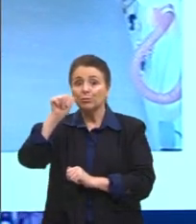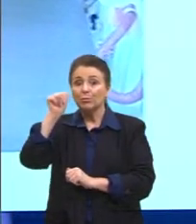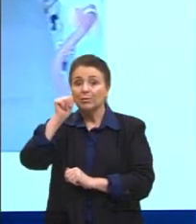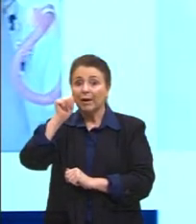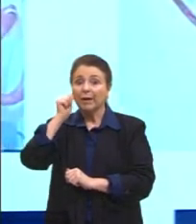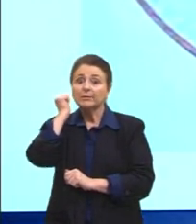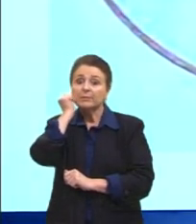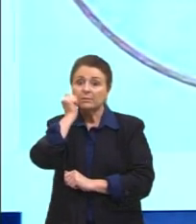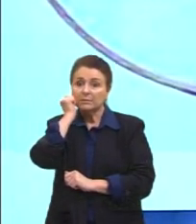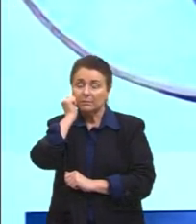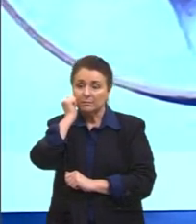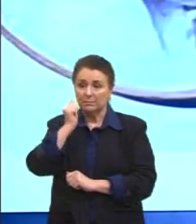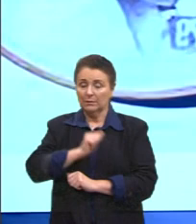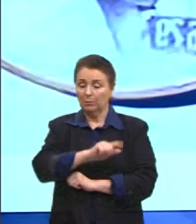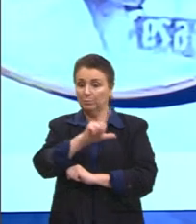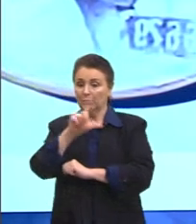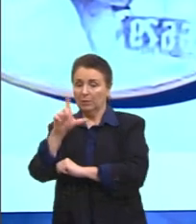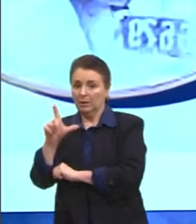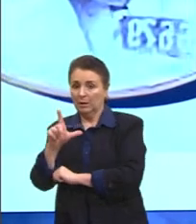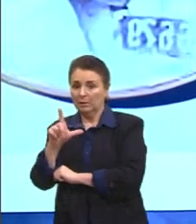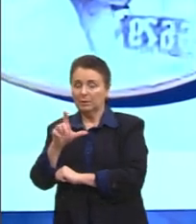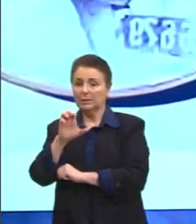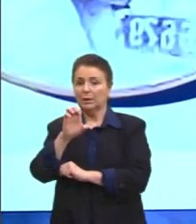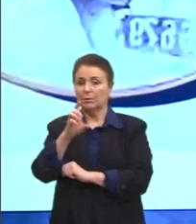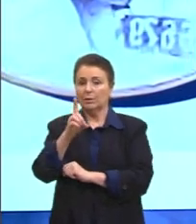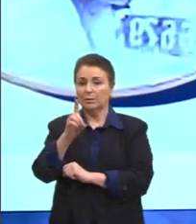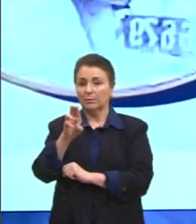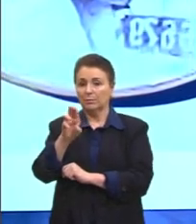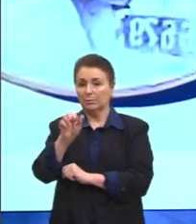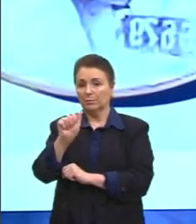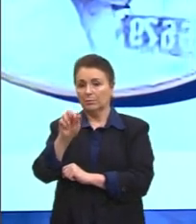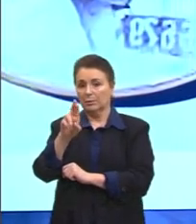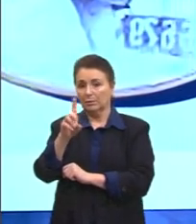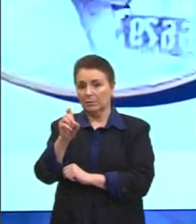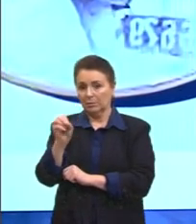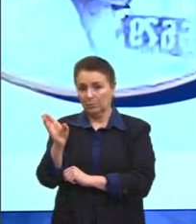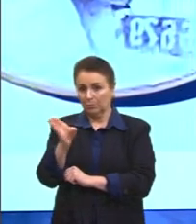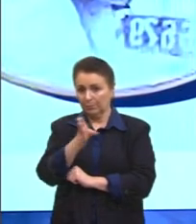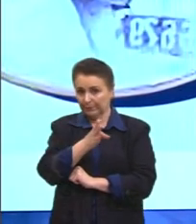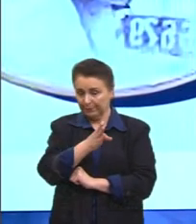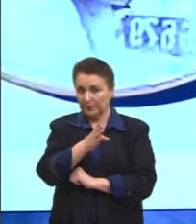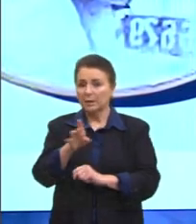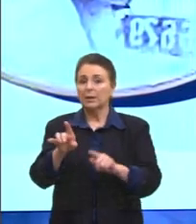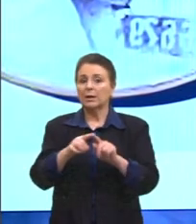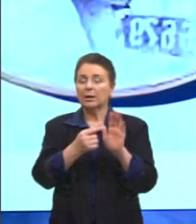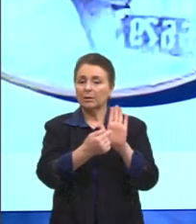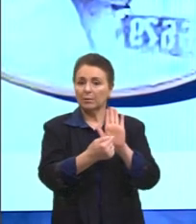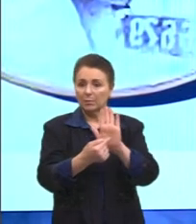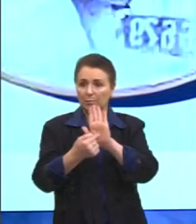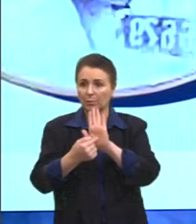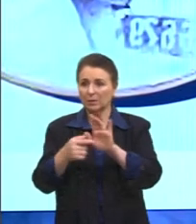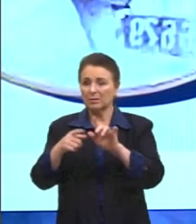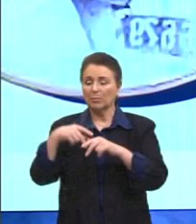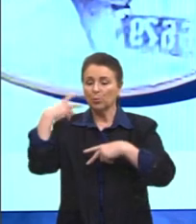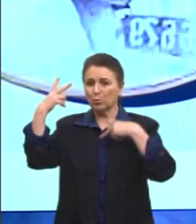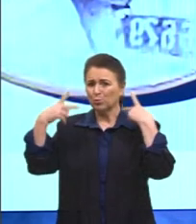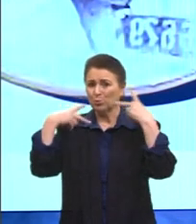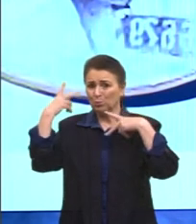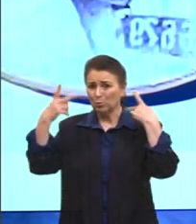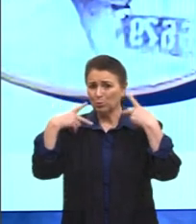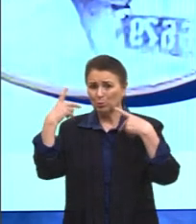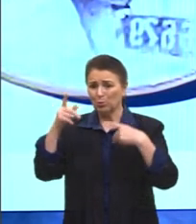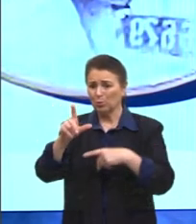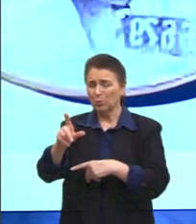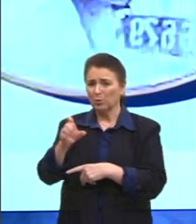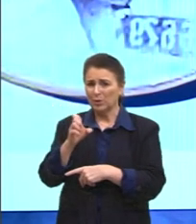nessa intervenção urbana, o Eduardo Stur, né, que ele faz, ele retrata ali a questão da poluição, fazendo